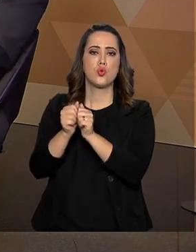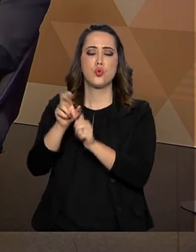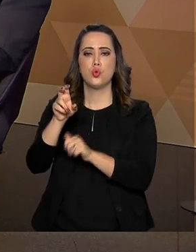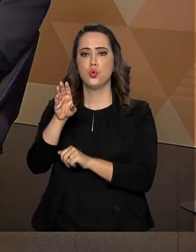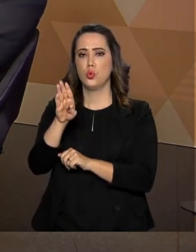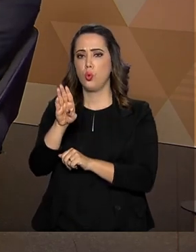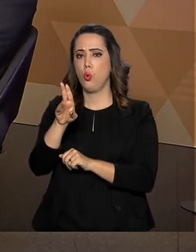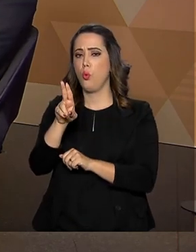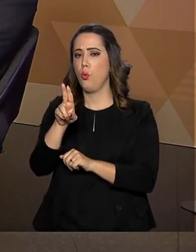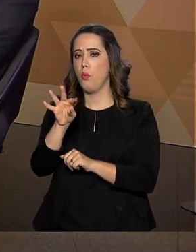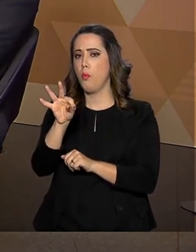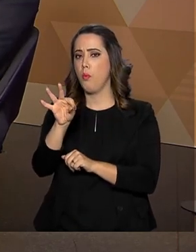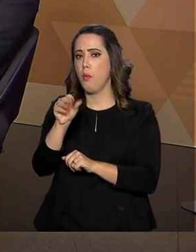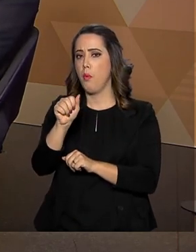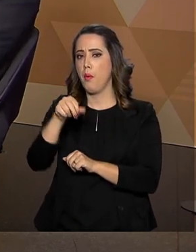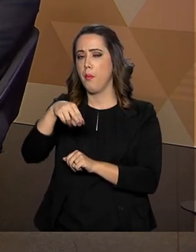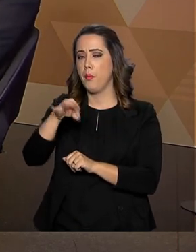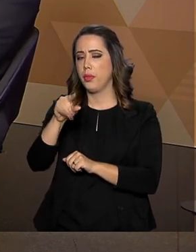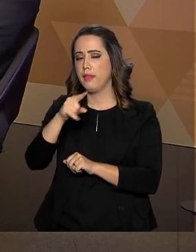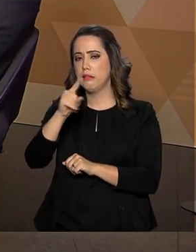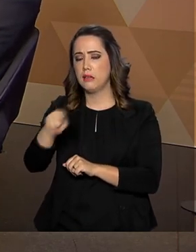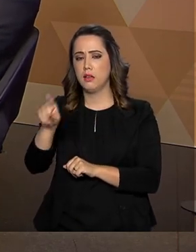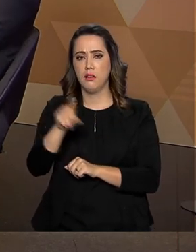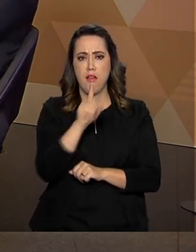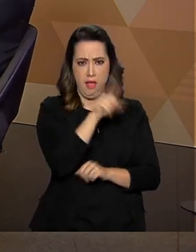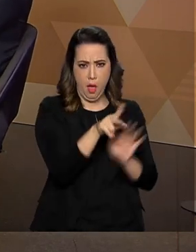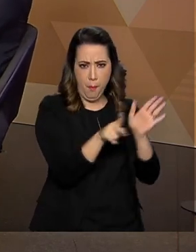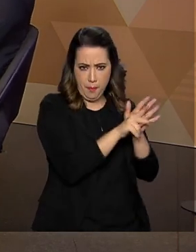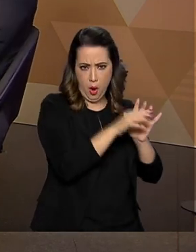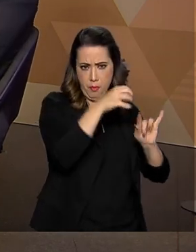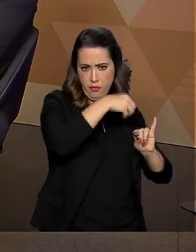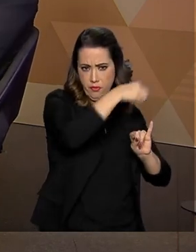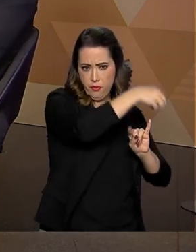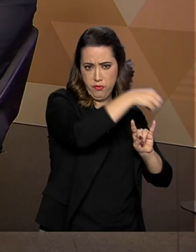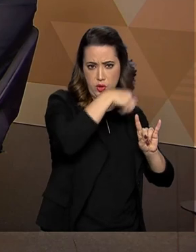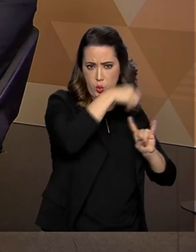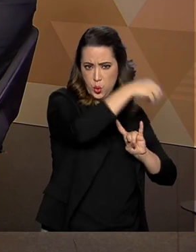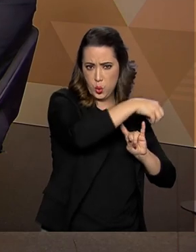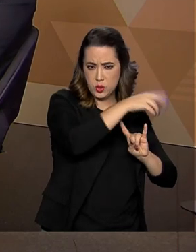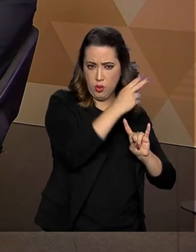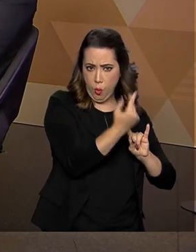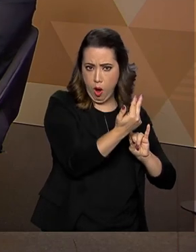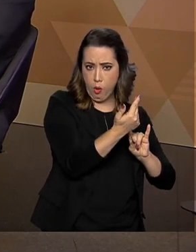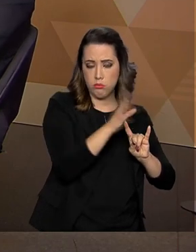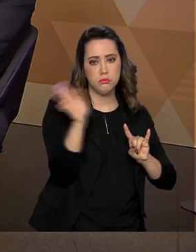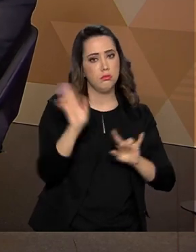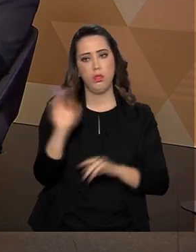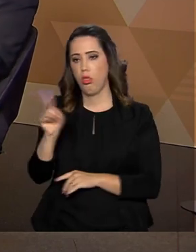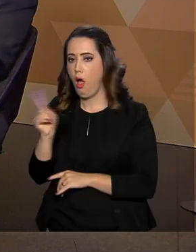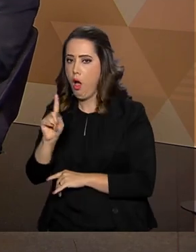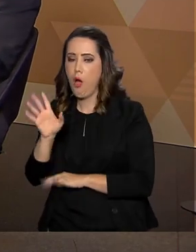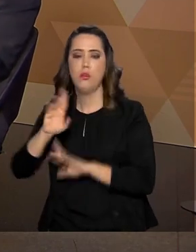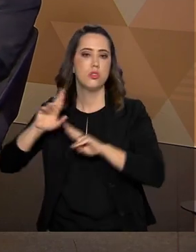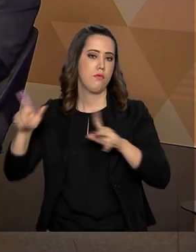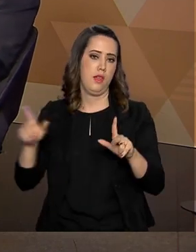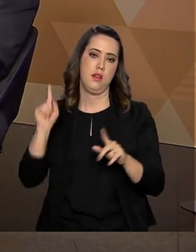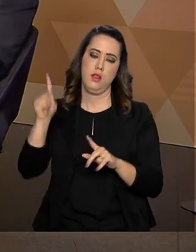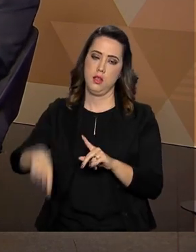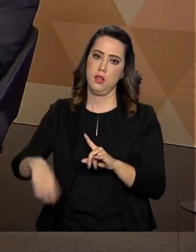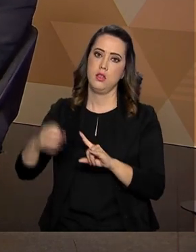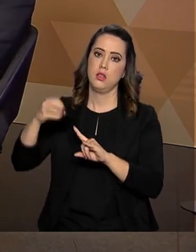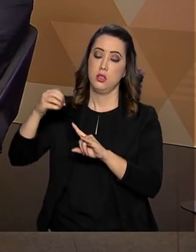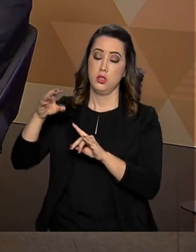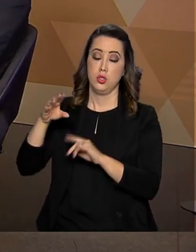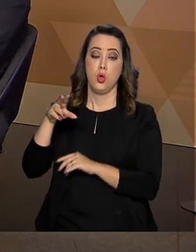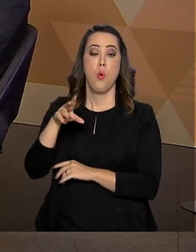Butantan é o Instituto Butantan, que é um instituto do governo do Estado de São Paulo, que é parceiro do Ministério da Saúde, o Estado de